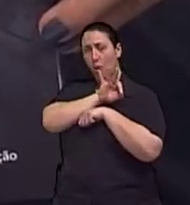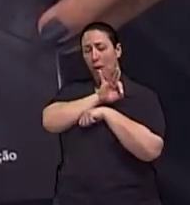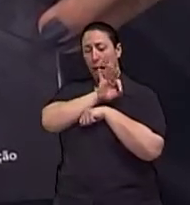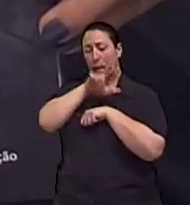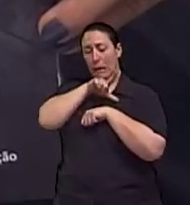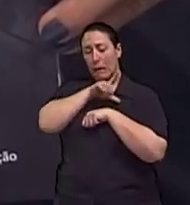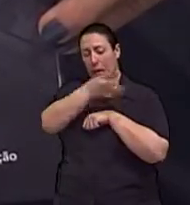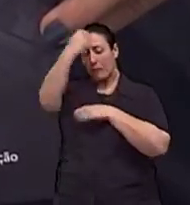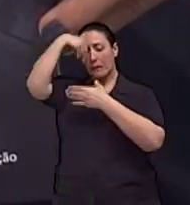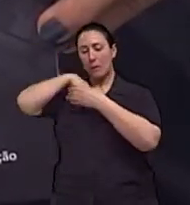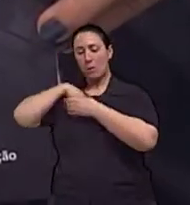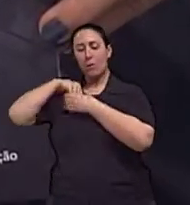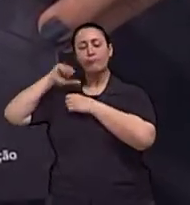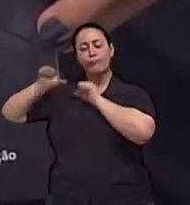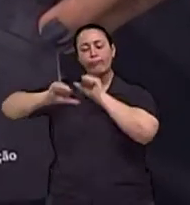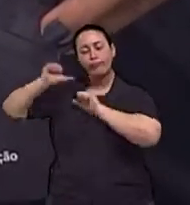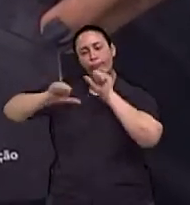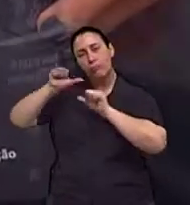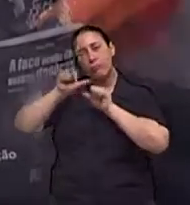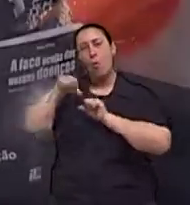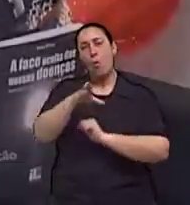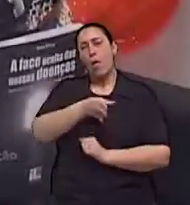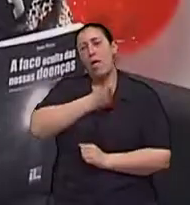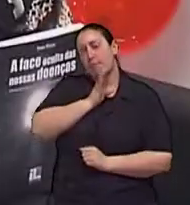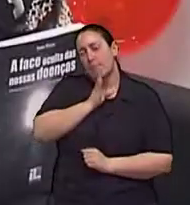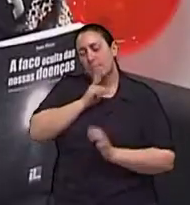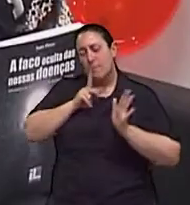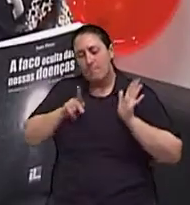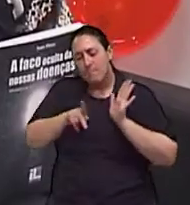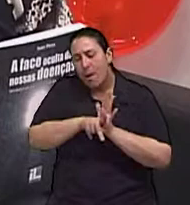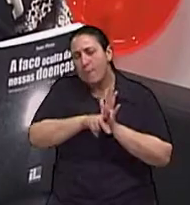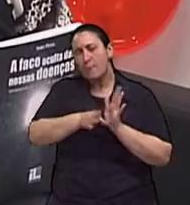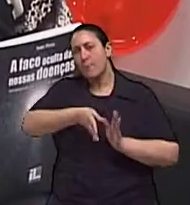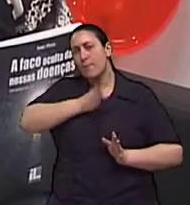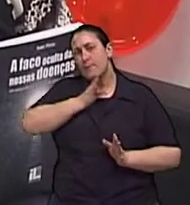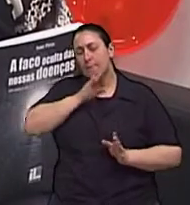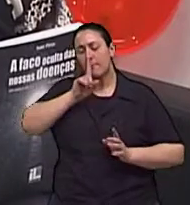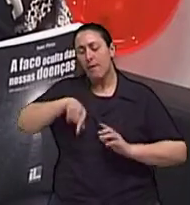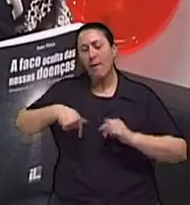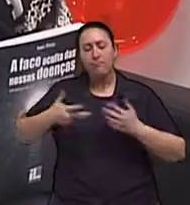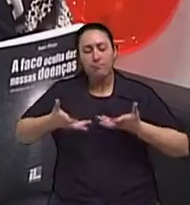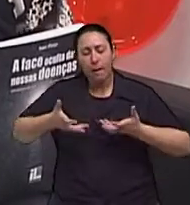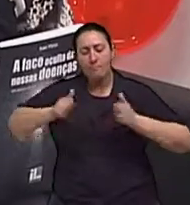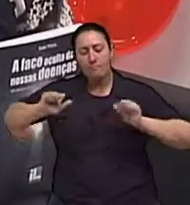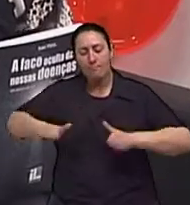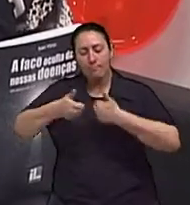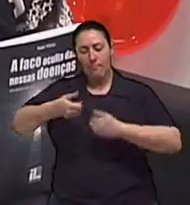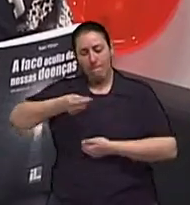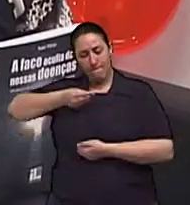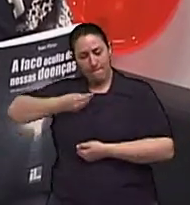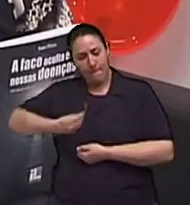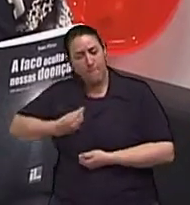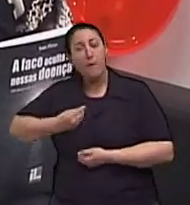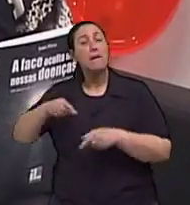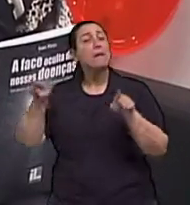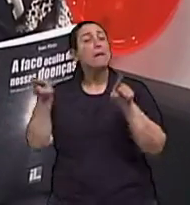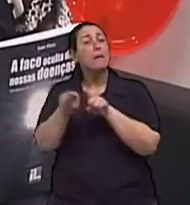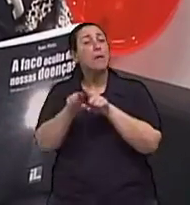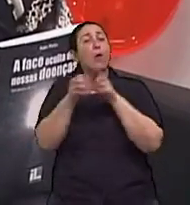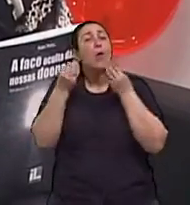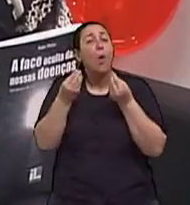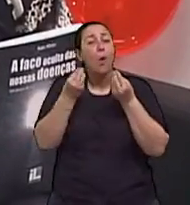conhecimento próprio e verdadeiro além do entendimento do propósito de estarmos vivos e de como cada